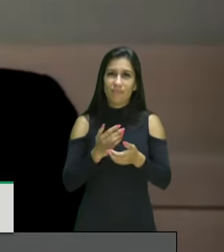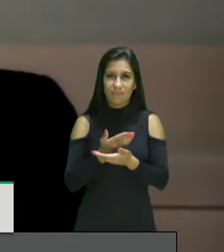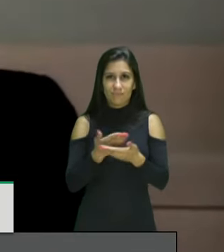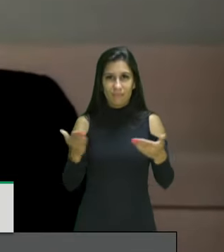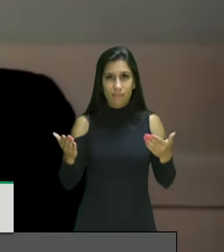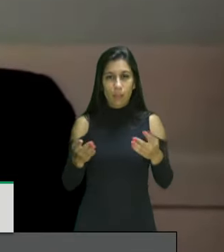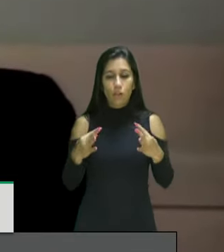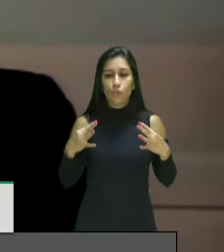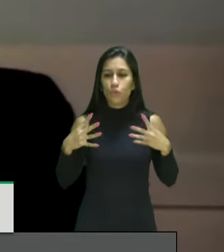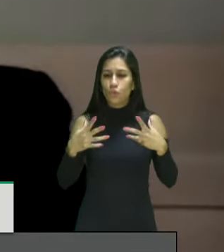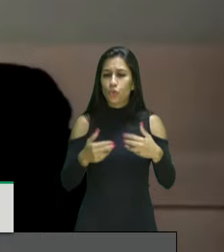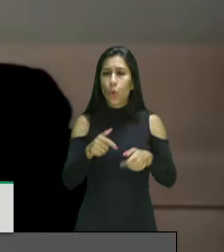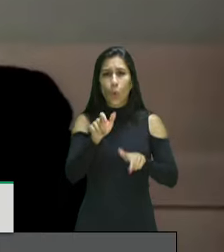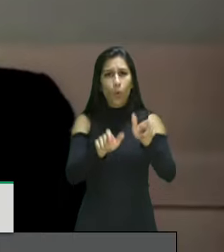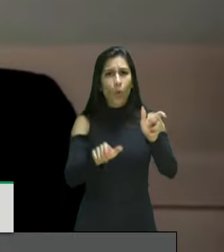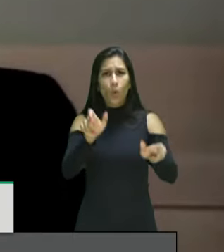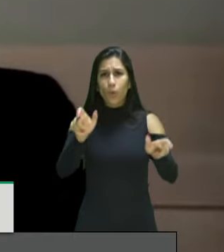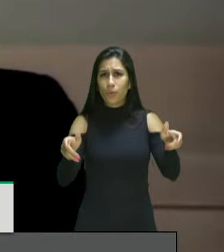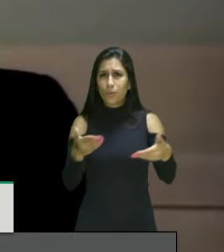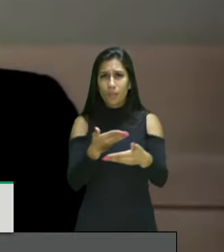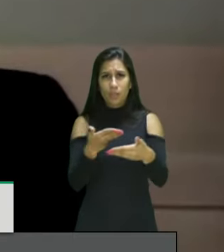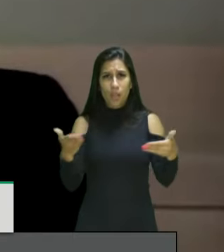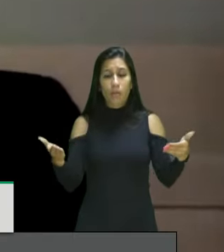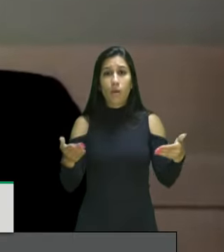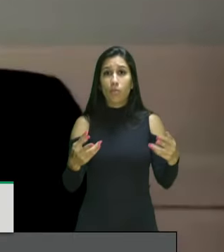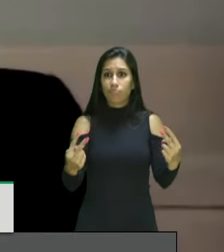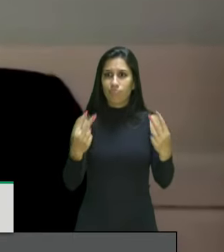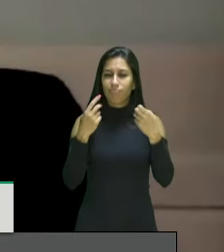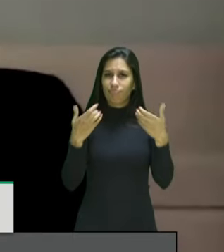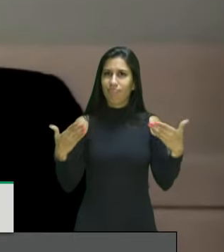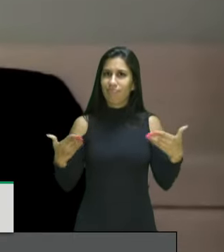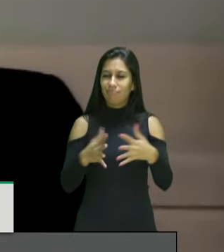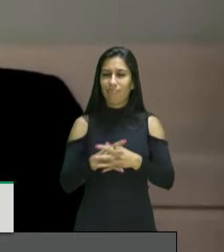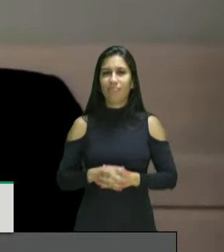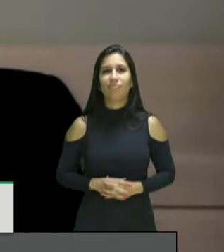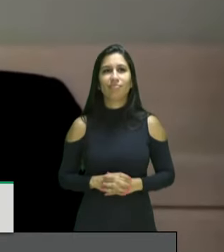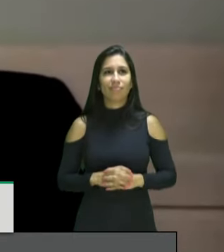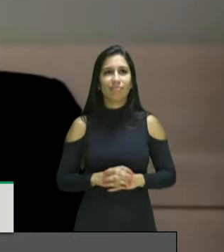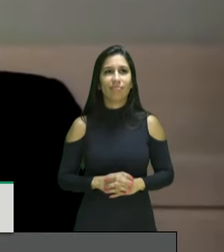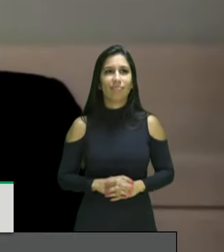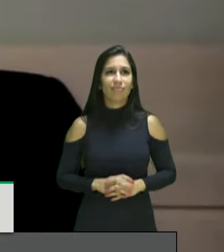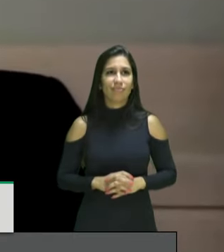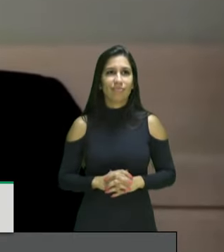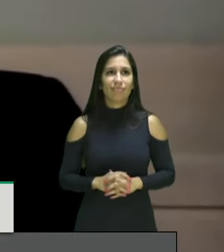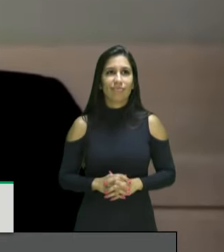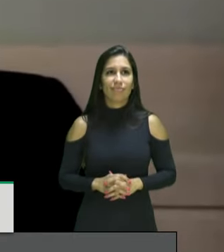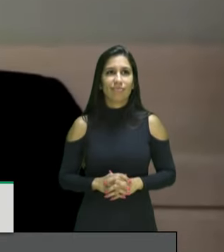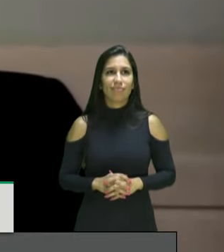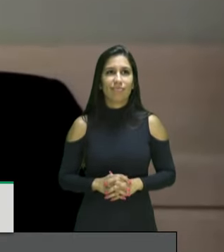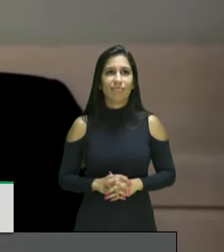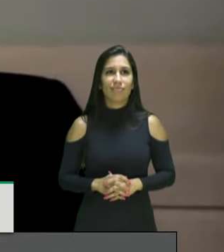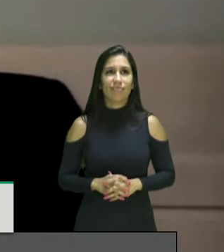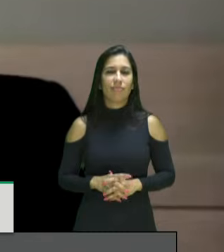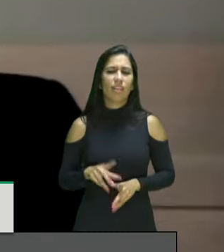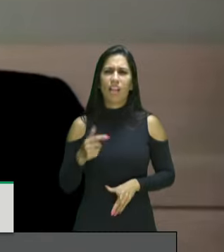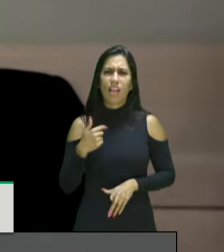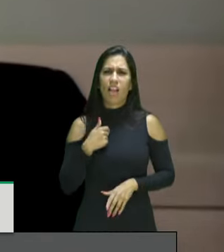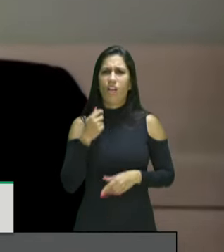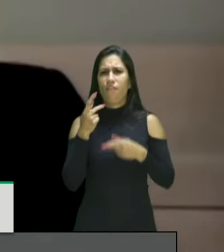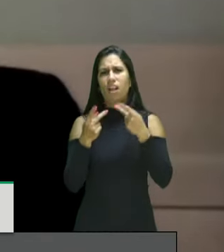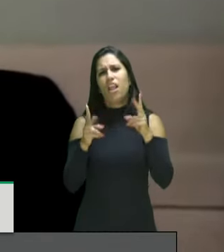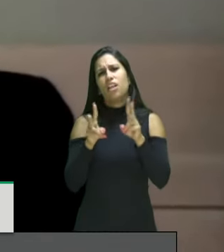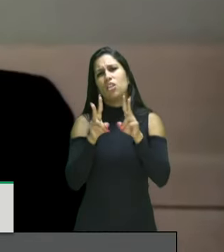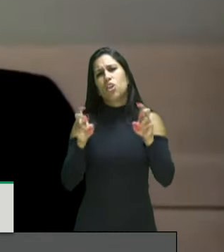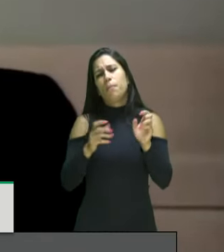todos os participantes desta reunião, todo o público que nos assiste. Não venho para falar especificamente sobre a